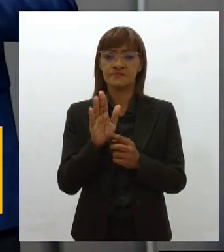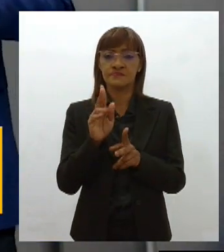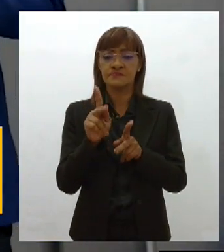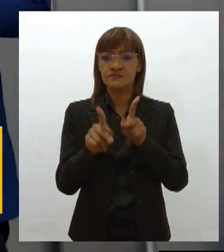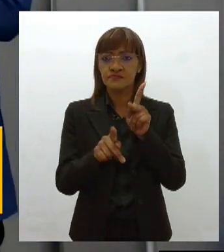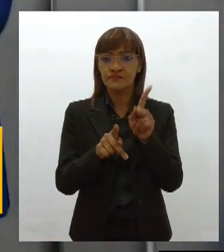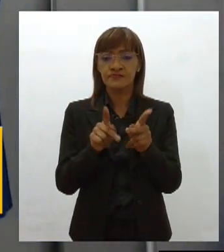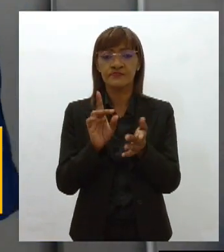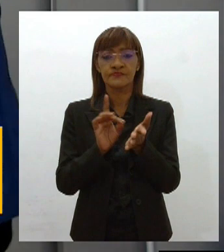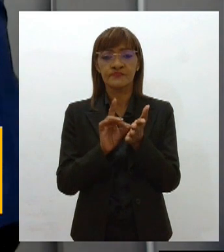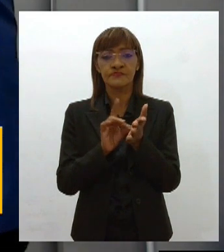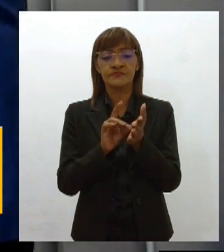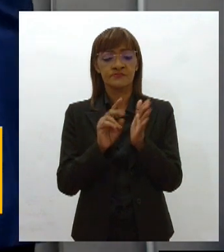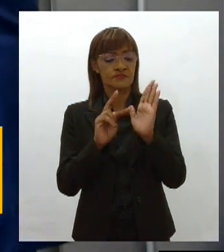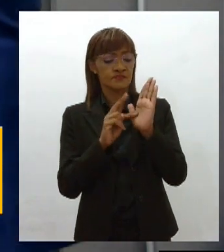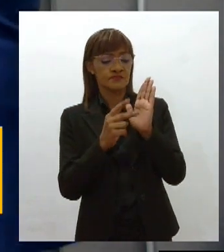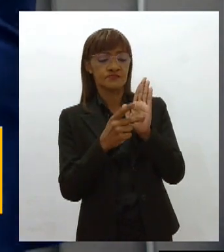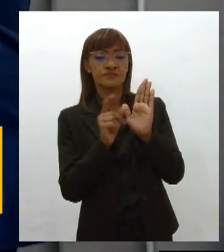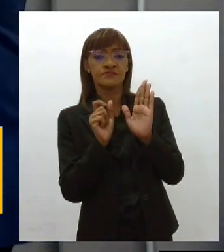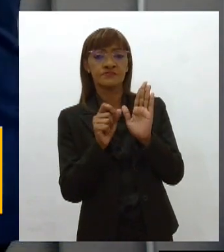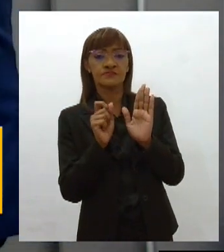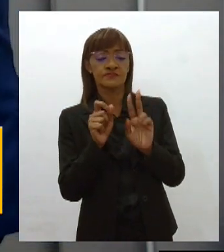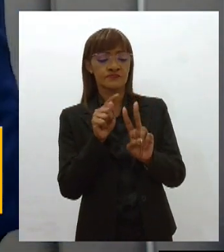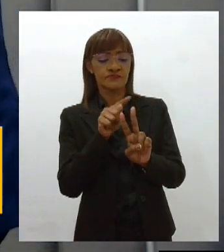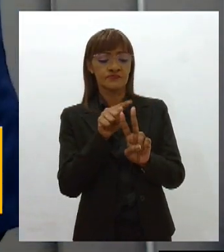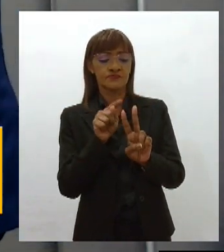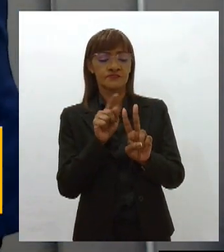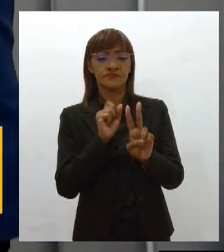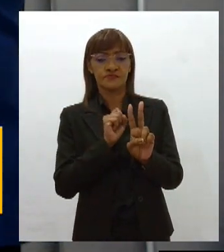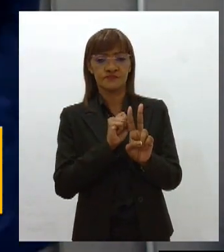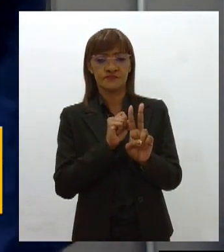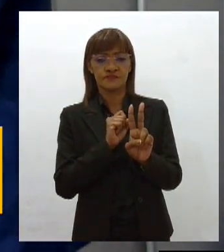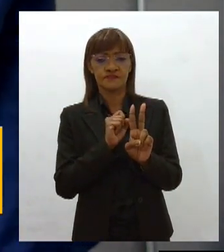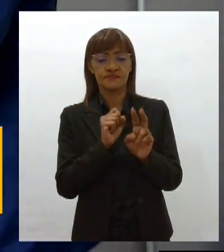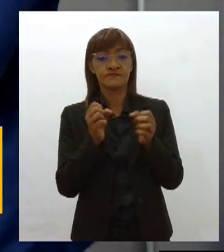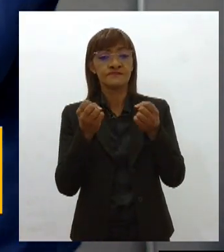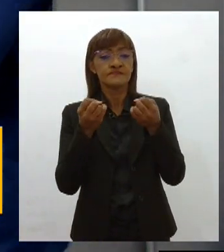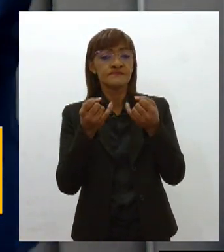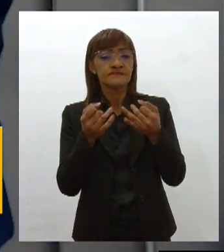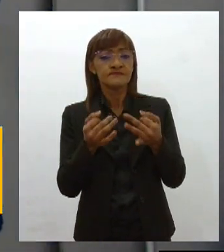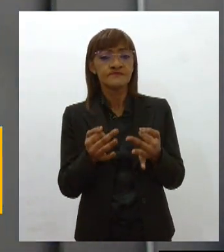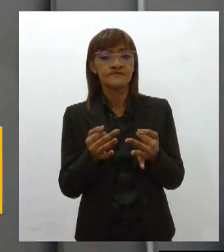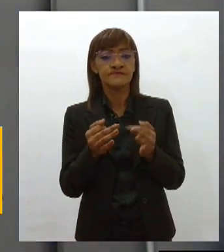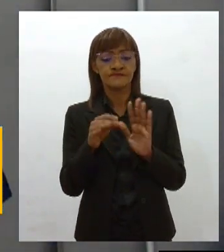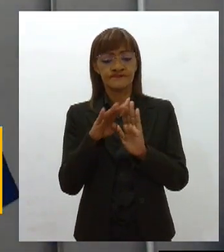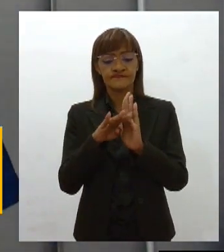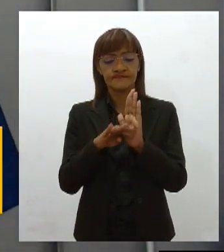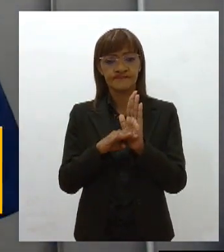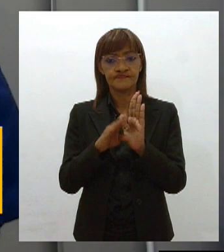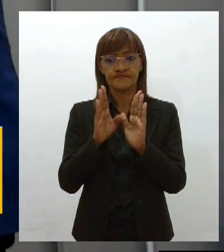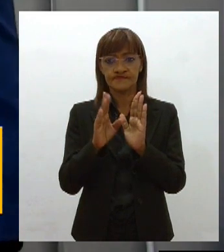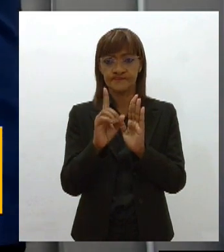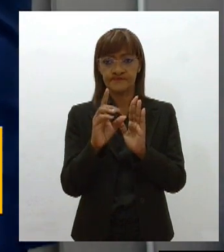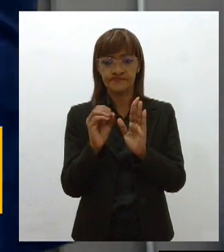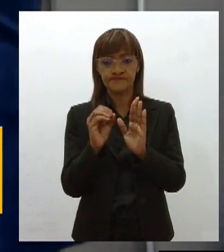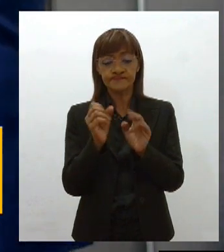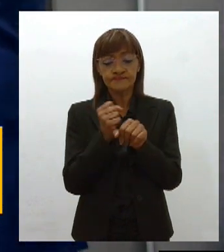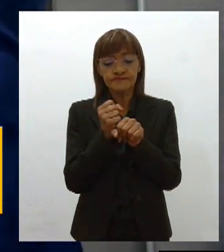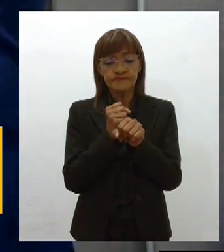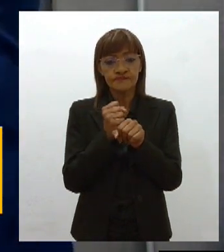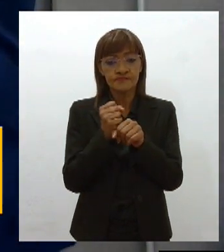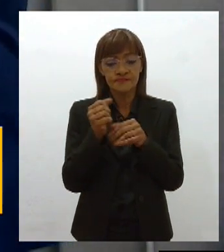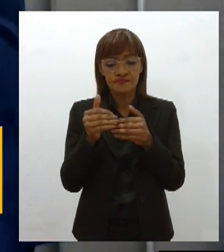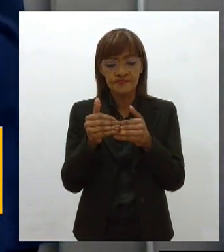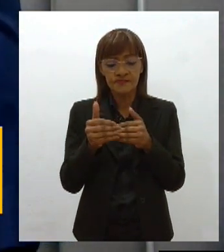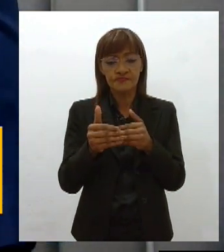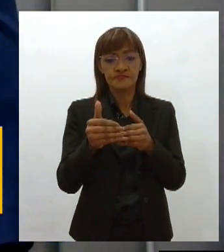significa esses dois grandes feitos, vamos explicar um pouco esse Plano Estadual de Agricultura. São dez anos pela frente aí desse plano. O que é que